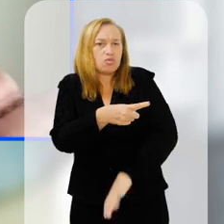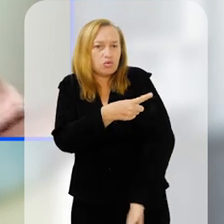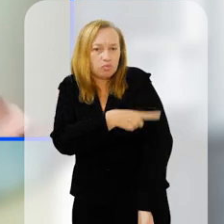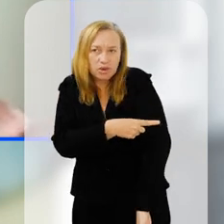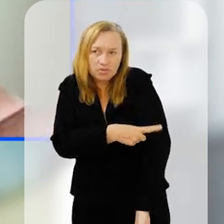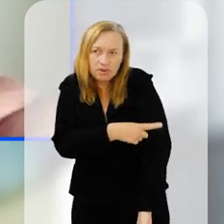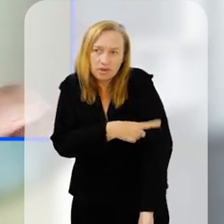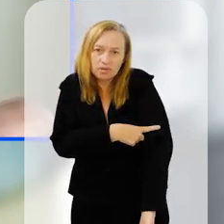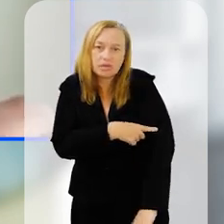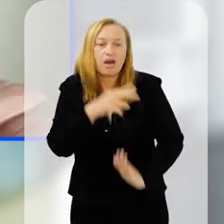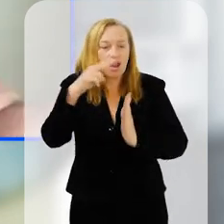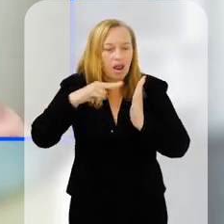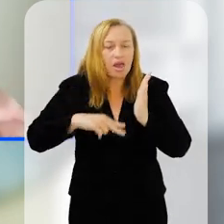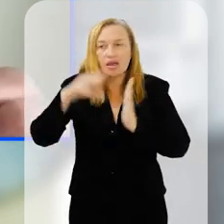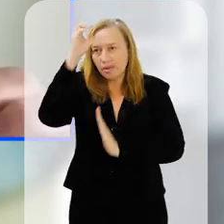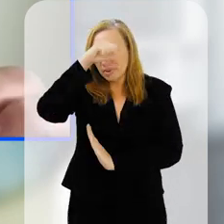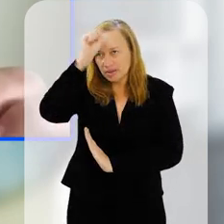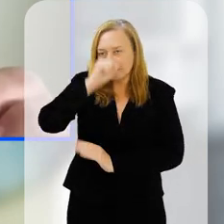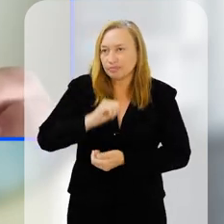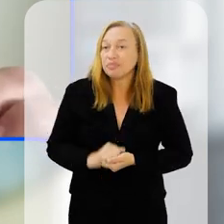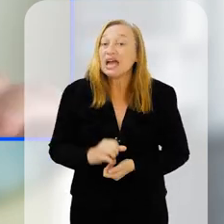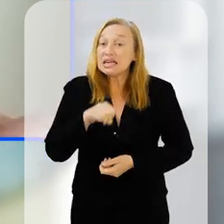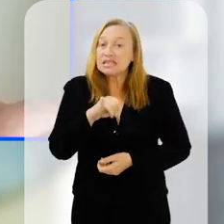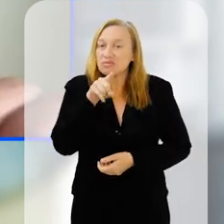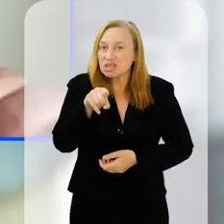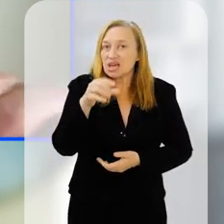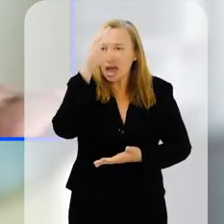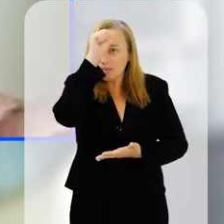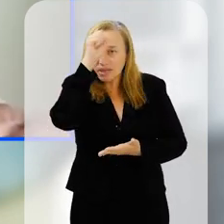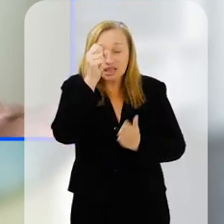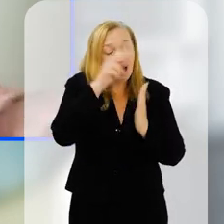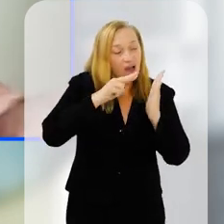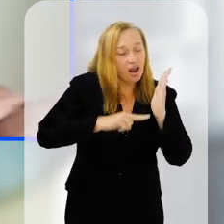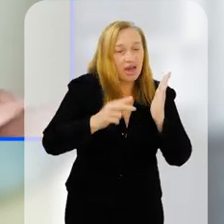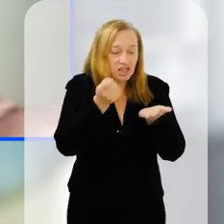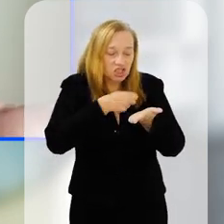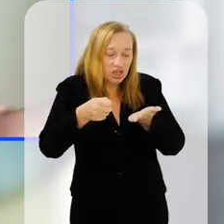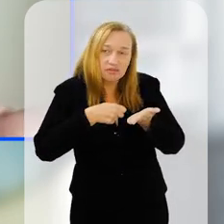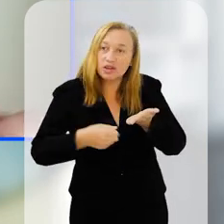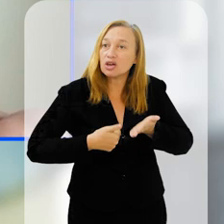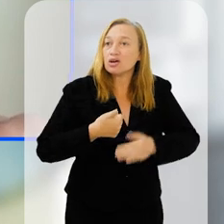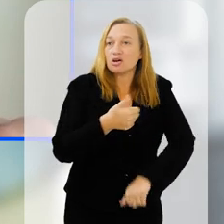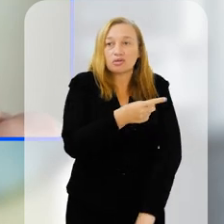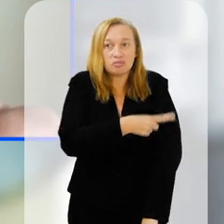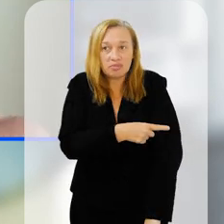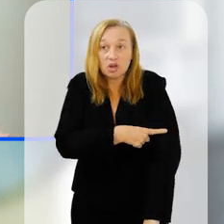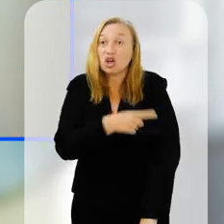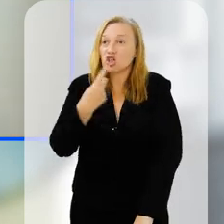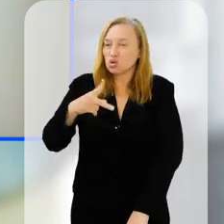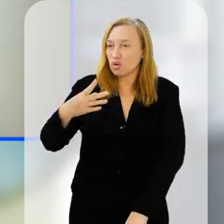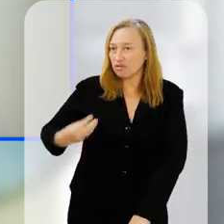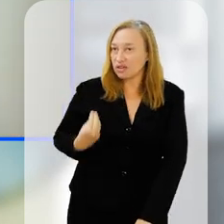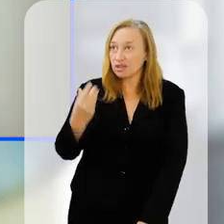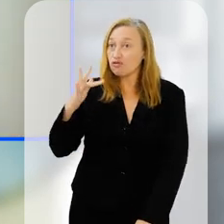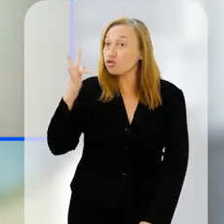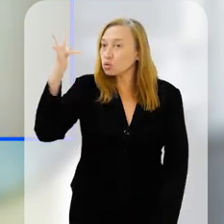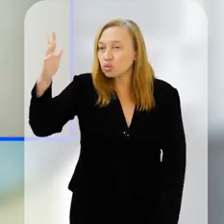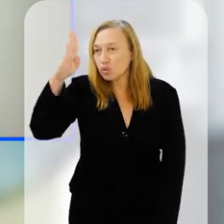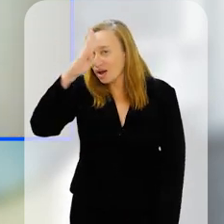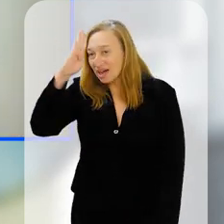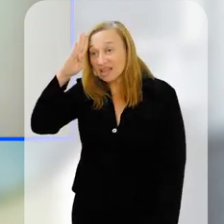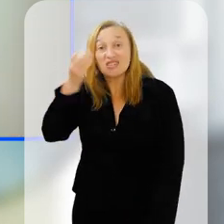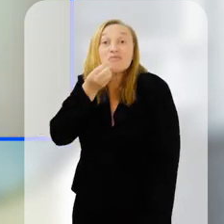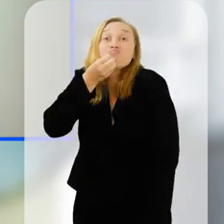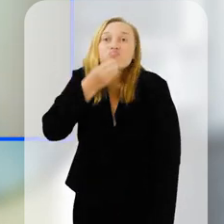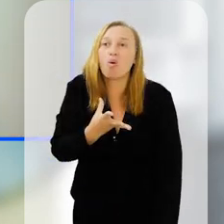que é bem no início, no primeiro ano, aprender a ler e escrever. Se você aprender a ler e escrever muito bem no primeiro ano, provavelmente a sua vida acadêmica será